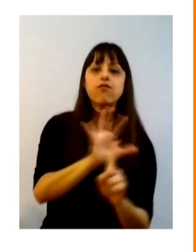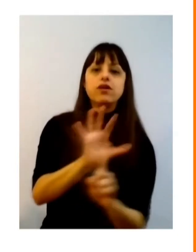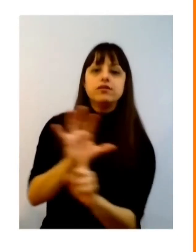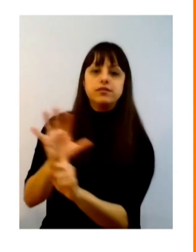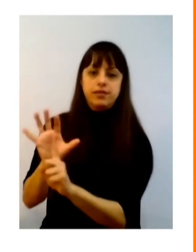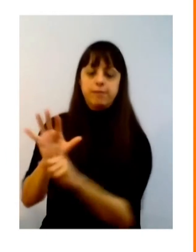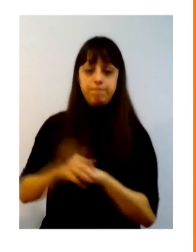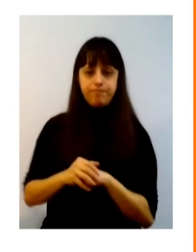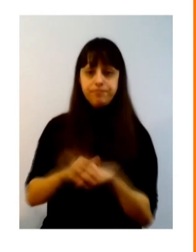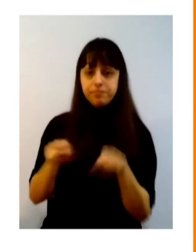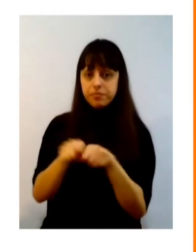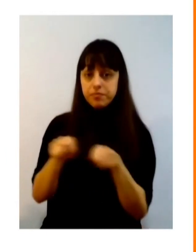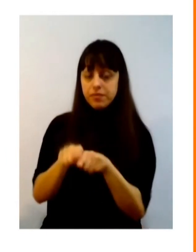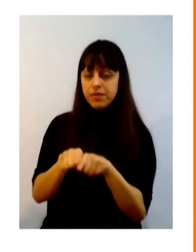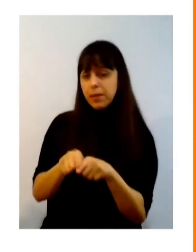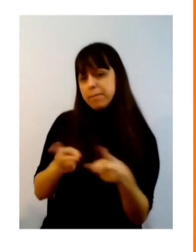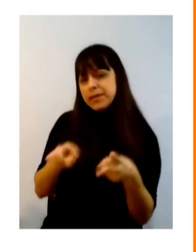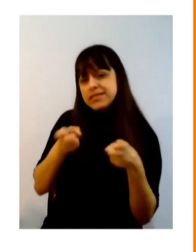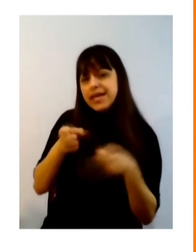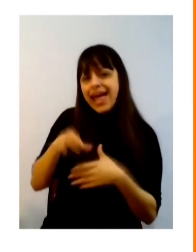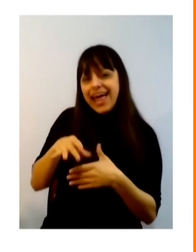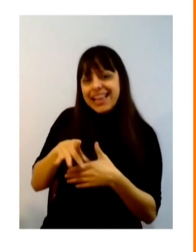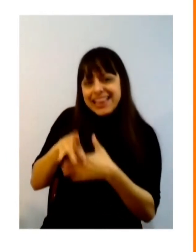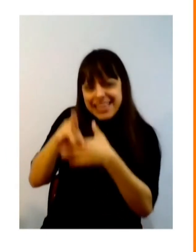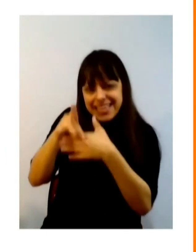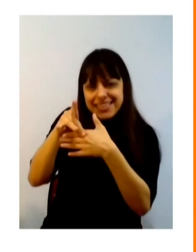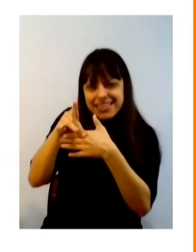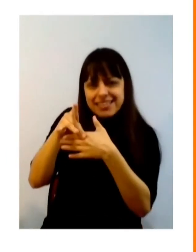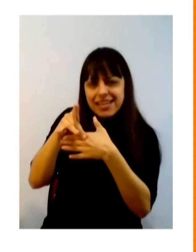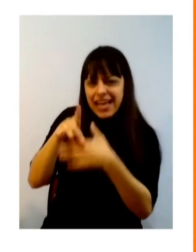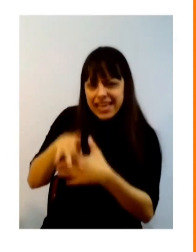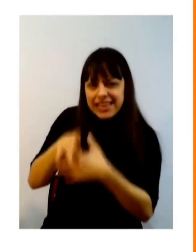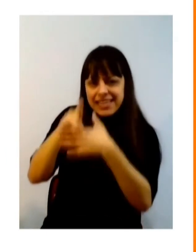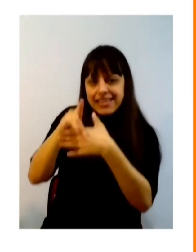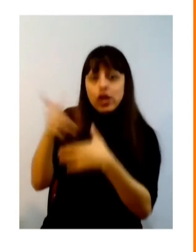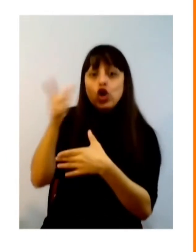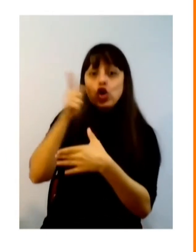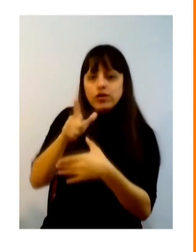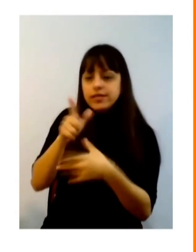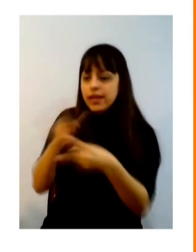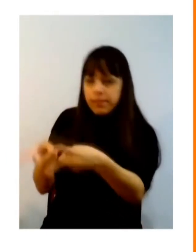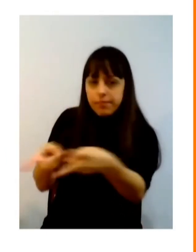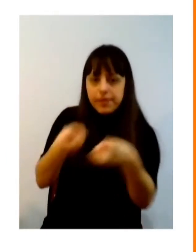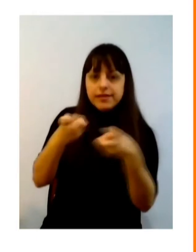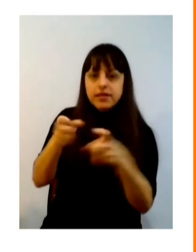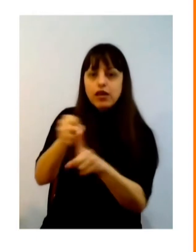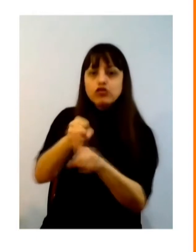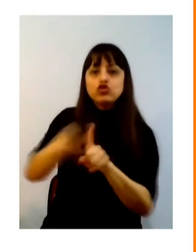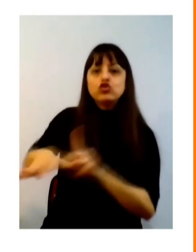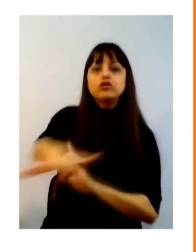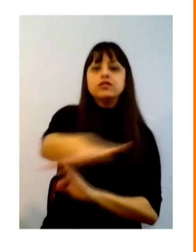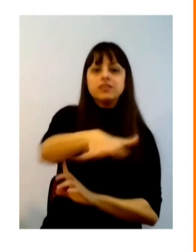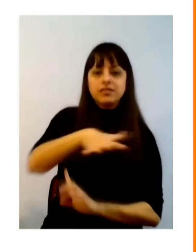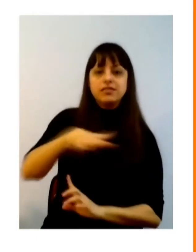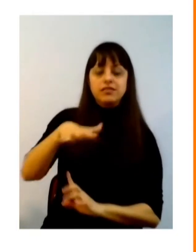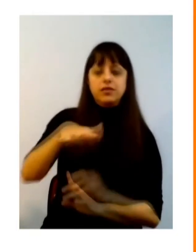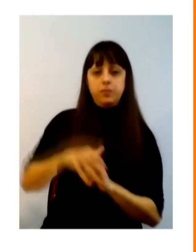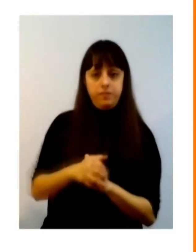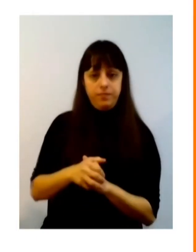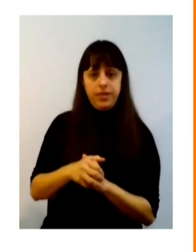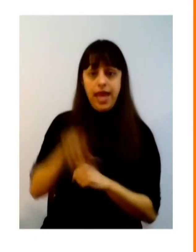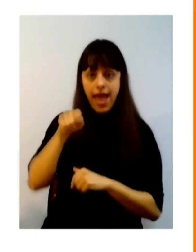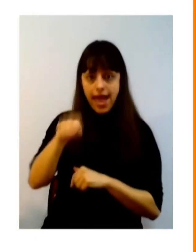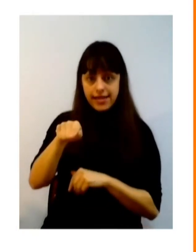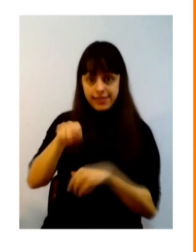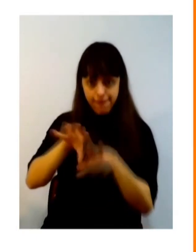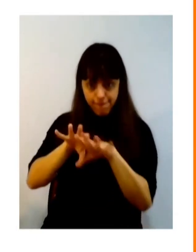a montar a sociedade para que possam liderar as pessoas e a que nós precisamos então nós temos que